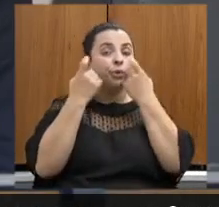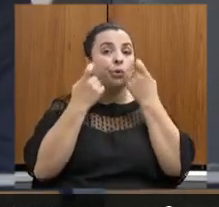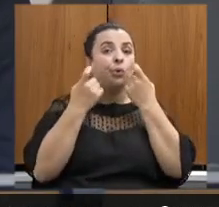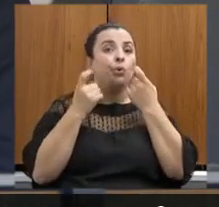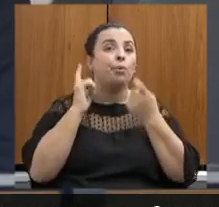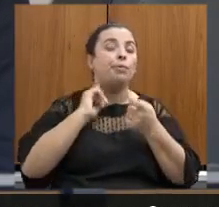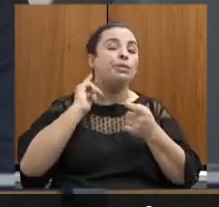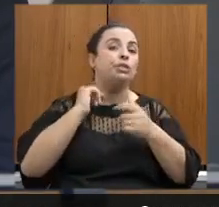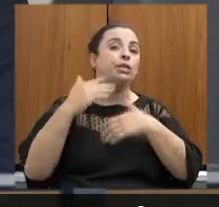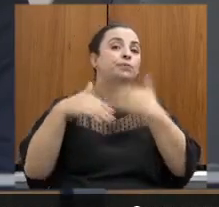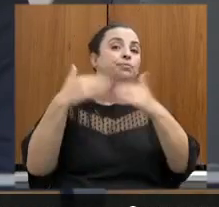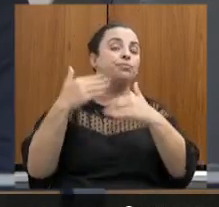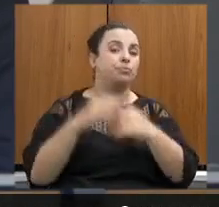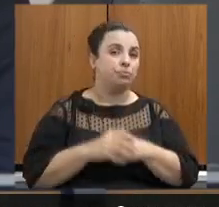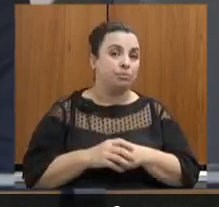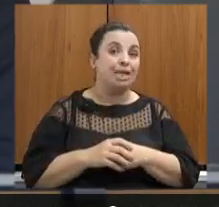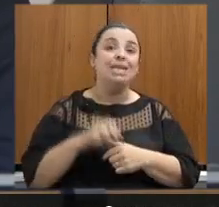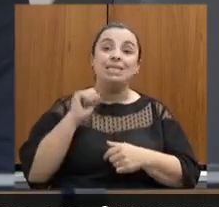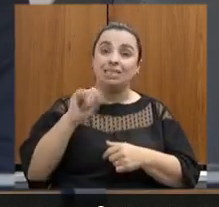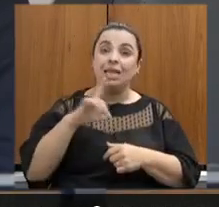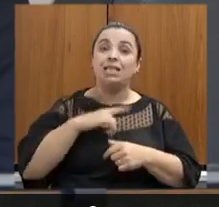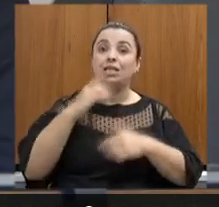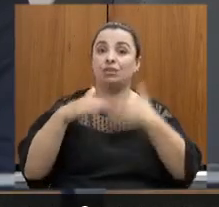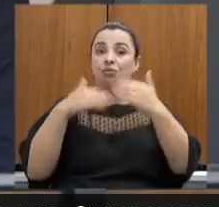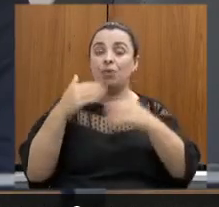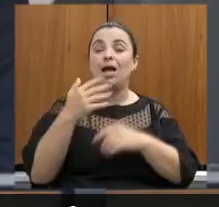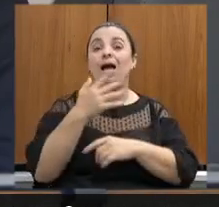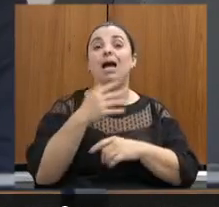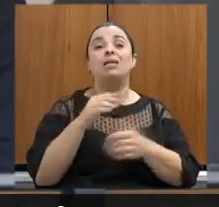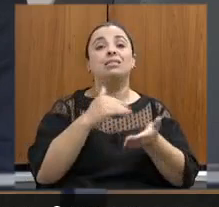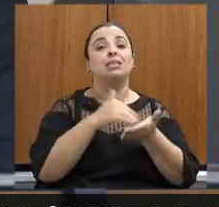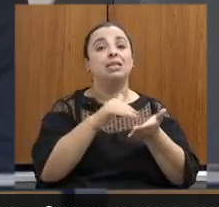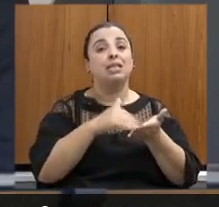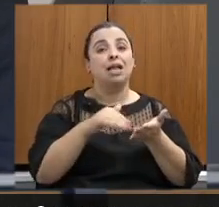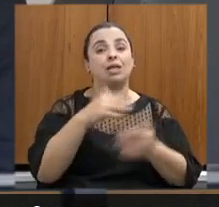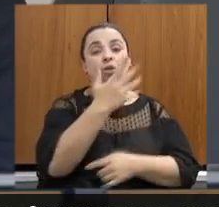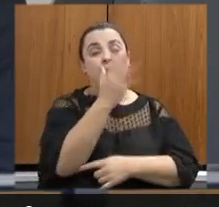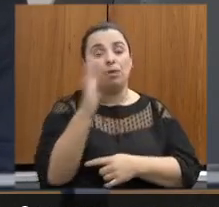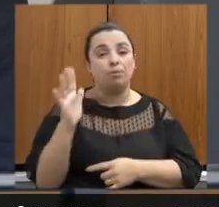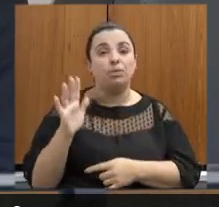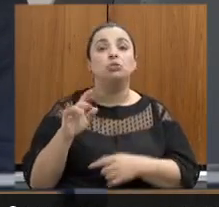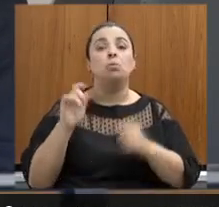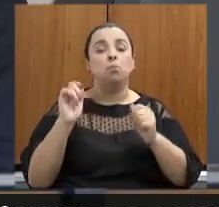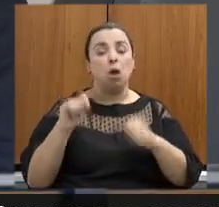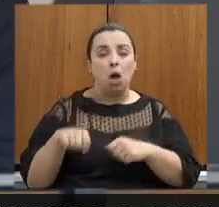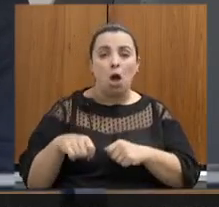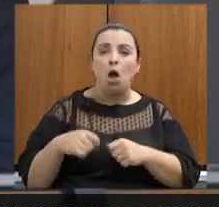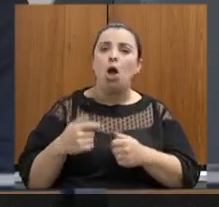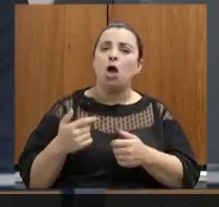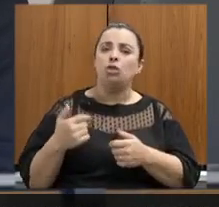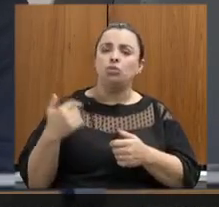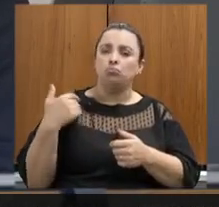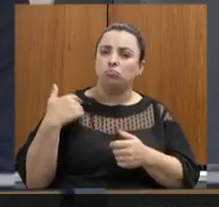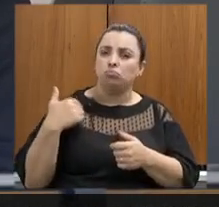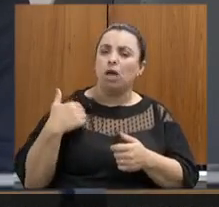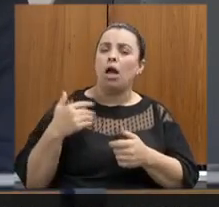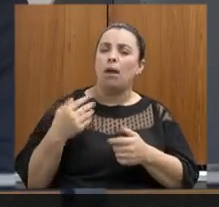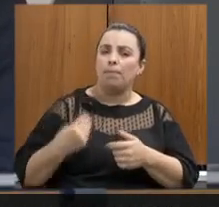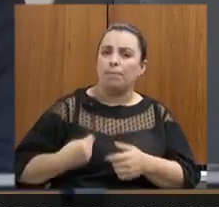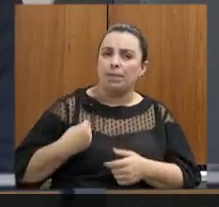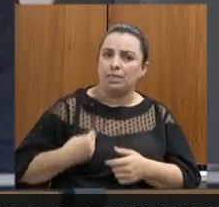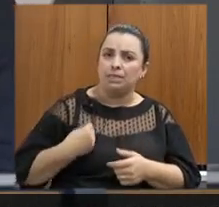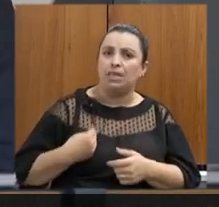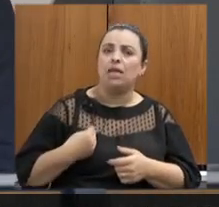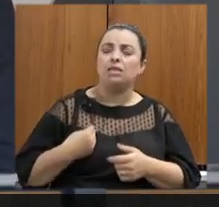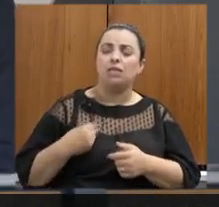desenvolvimento a secretaria do meio ambiente pode sempre contar com a voz ativa com a presença e com o empenho deste